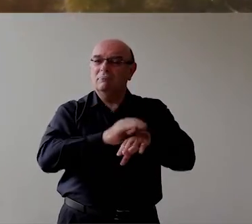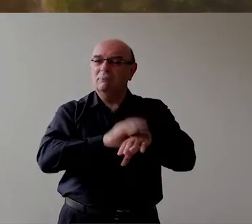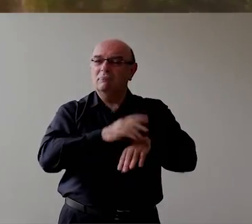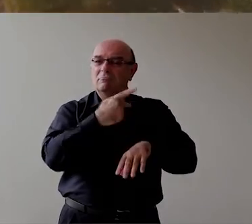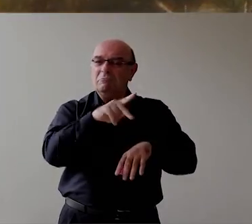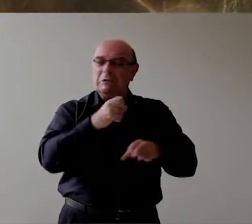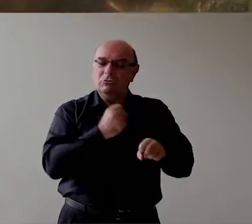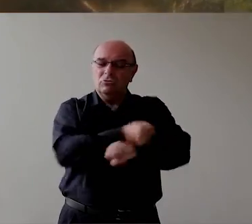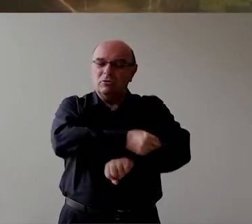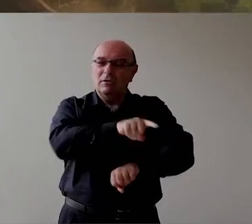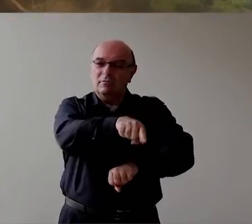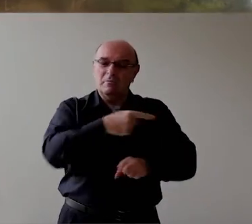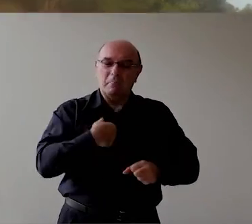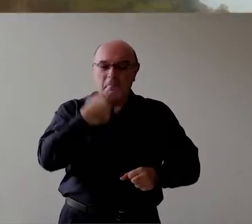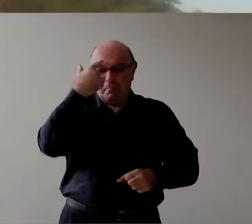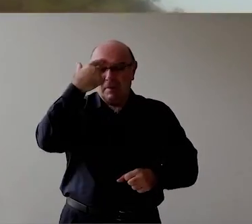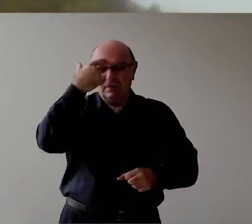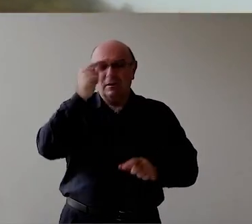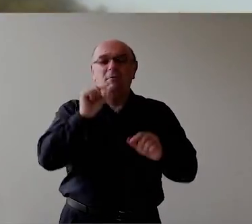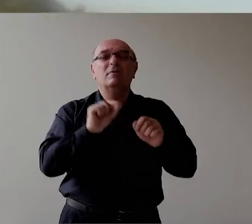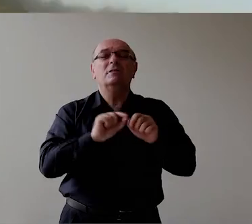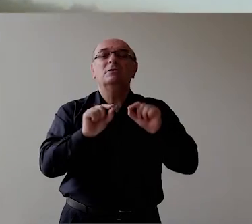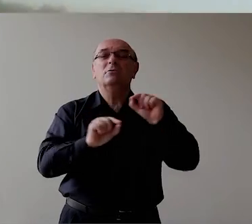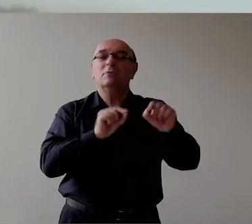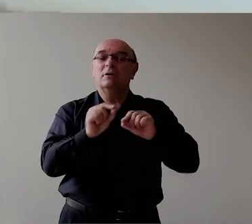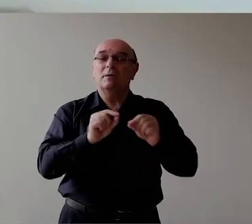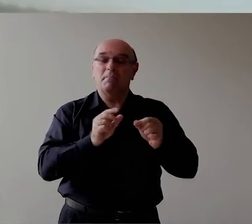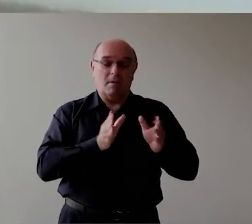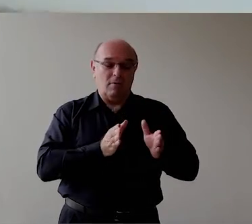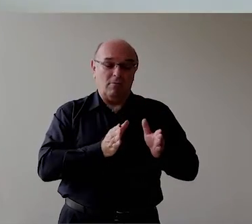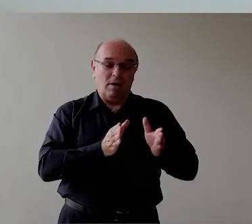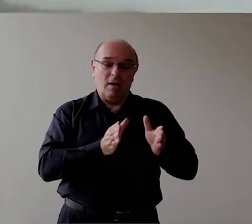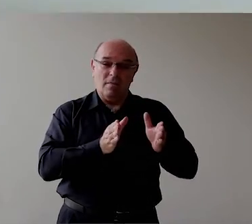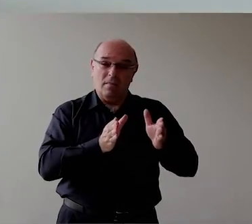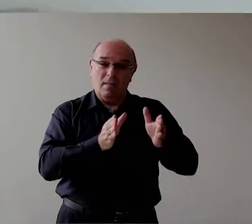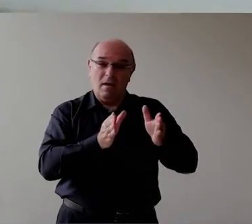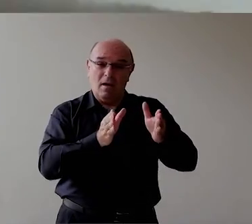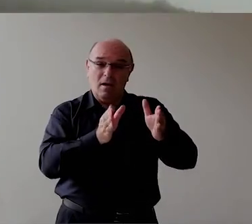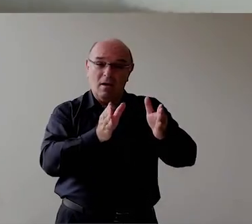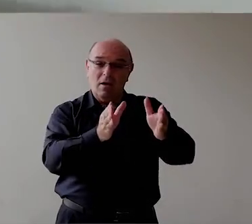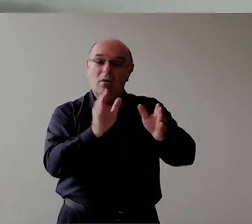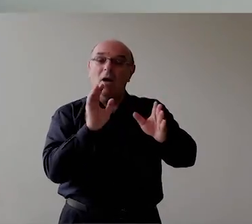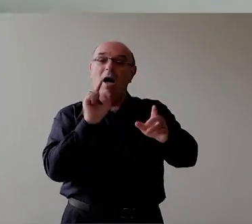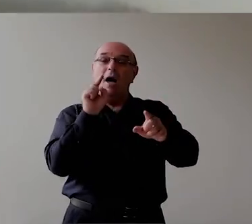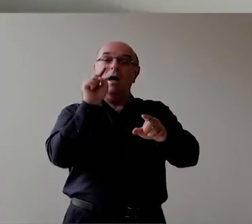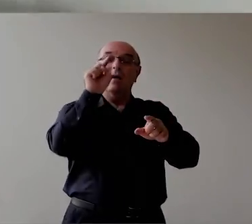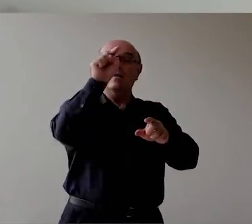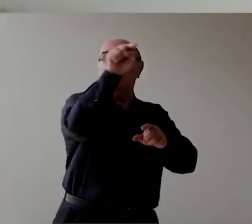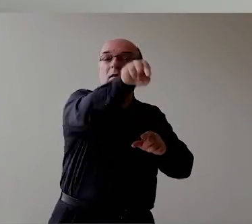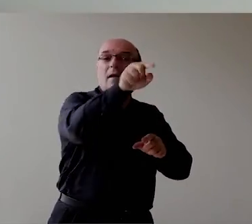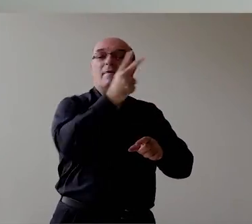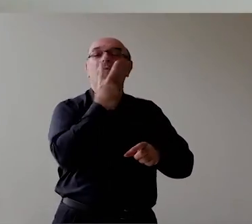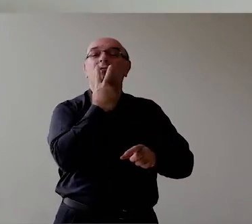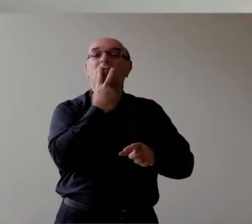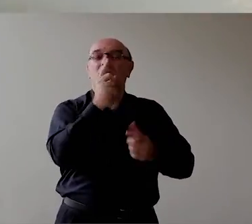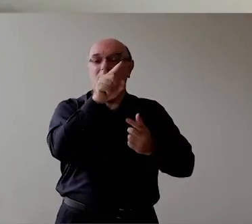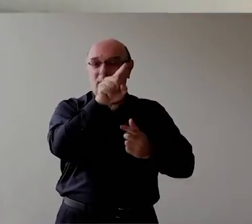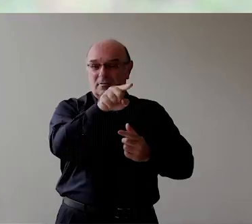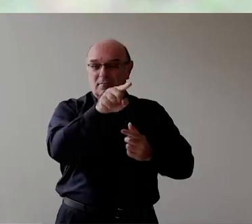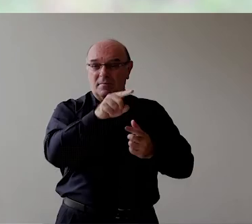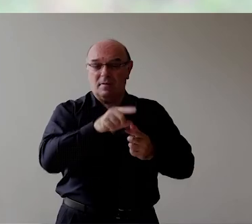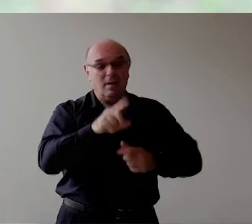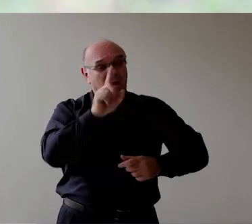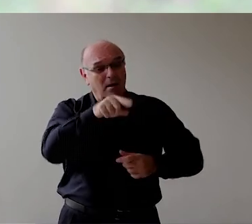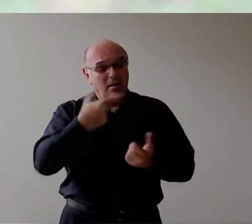canal Feito pelos escravos Que daria acesso Também Chegaria A ilha de Vitória